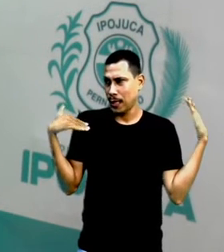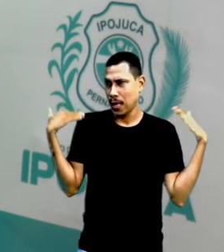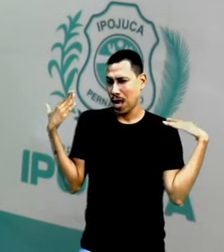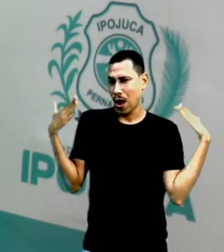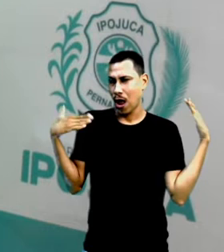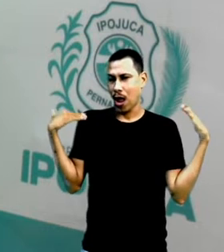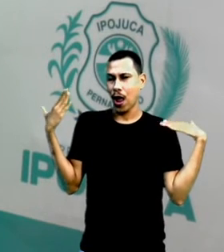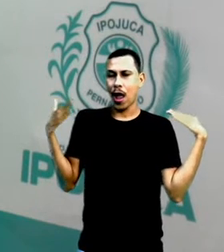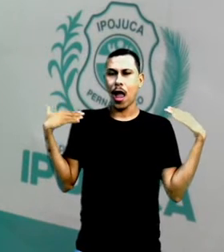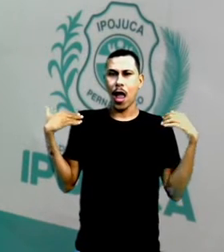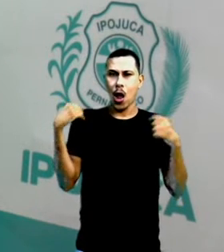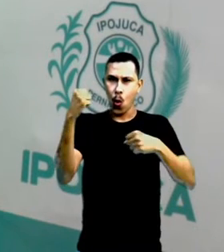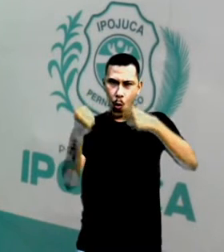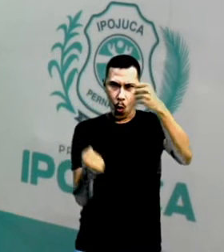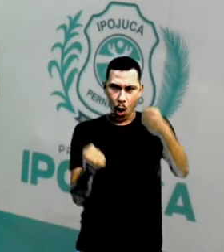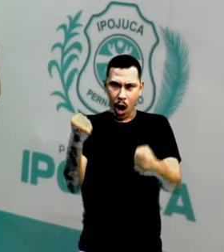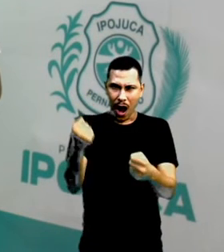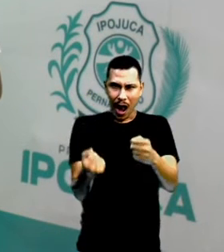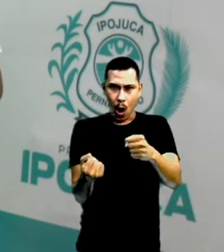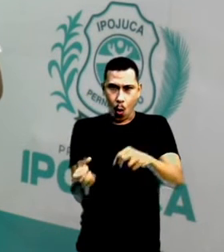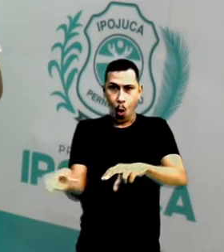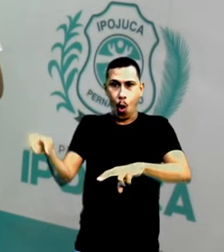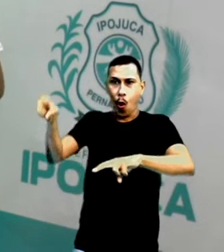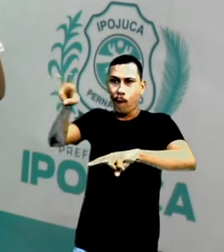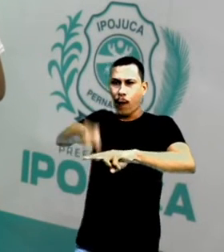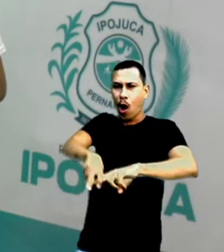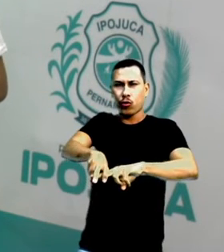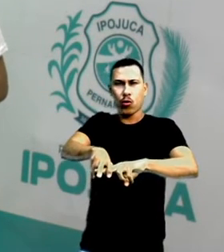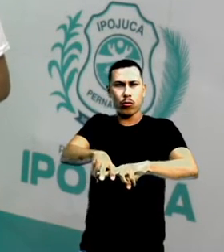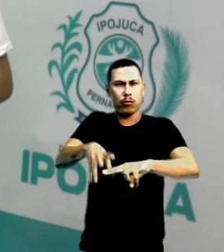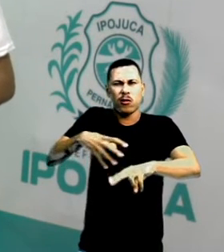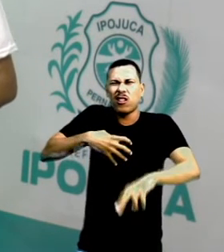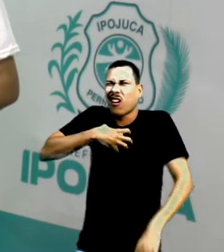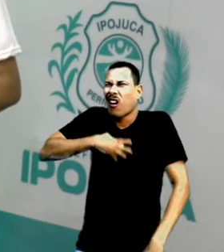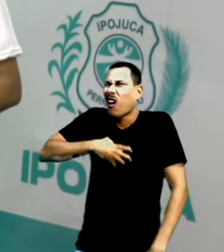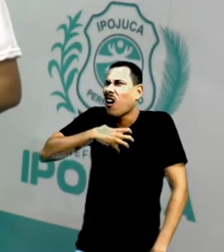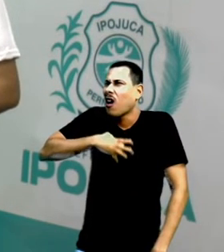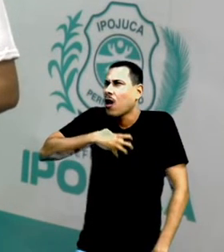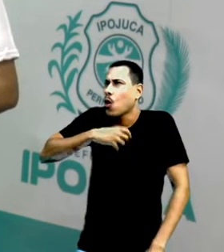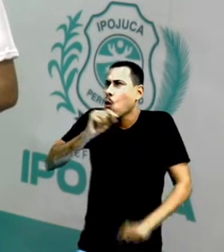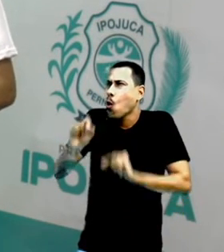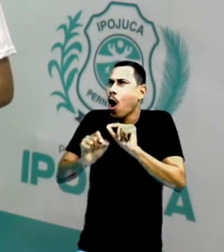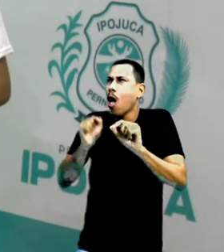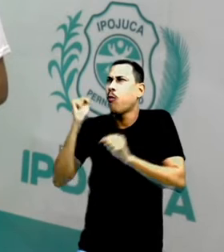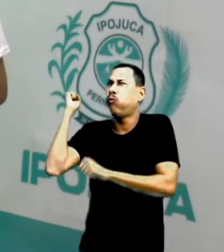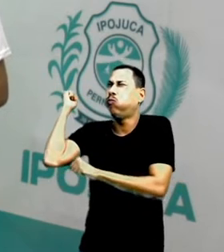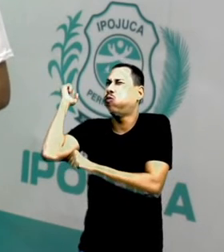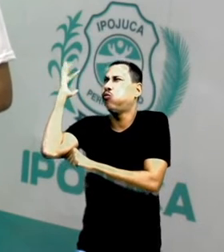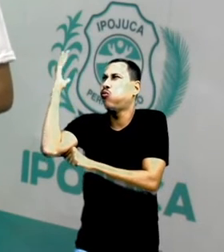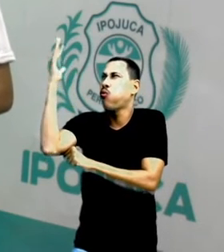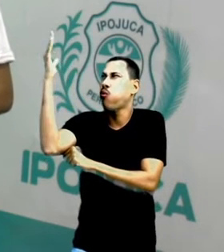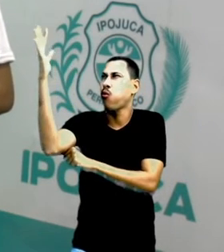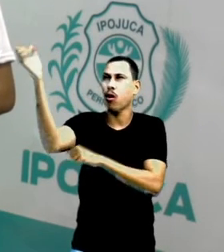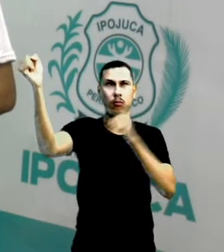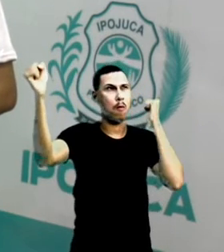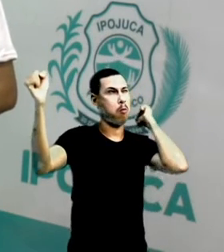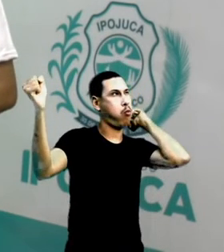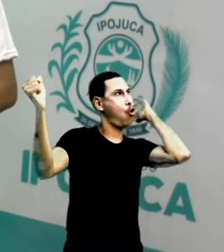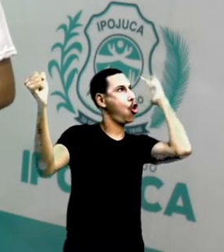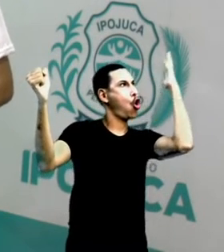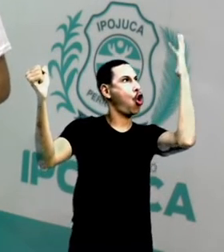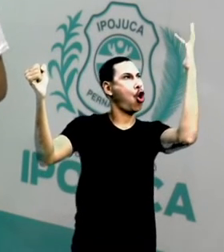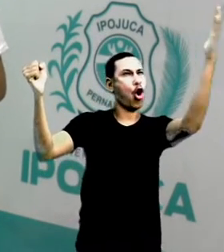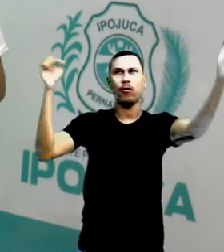carro. E qual é a sensação que a gente tem? De que as árvores, as casas,